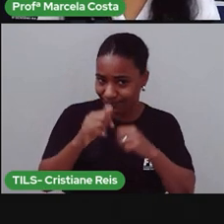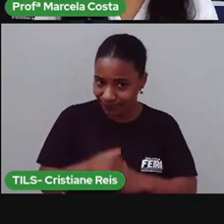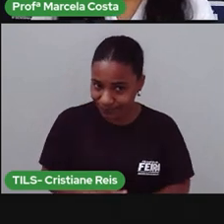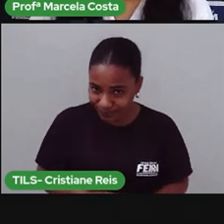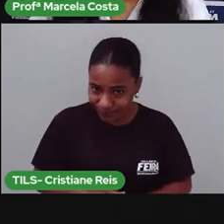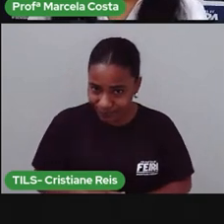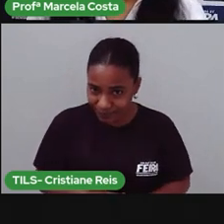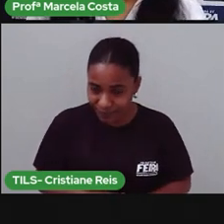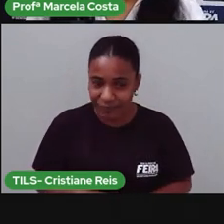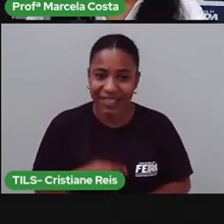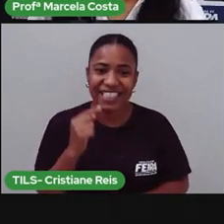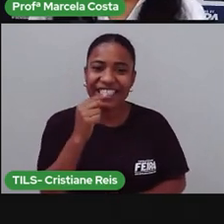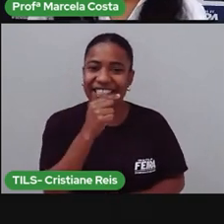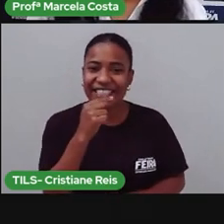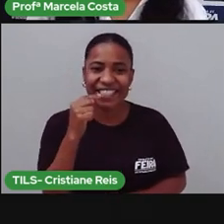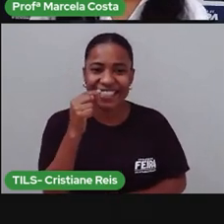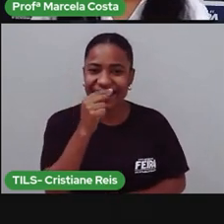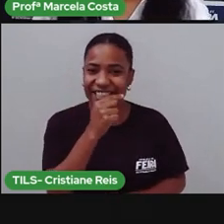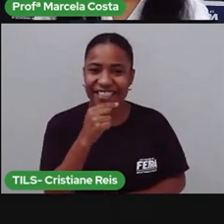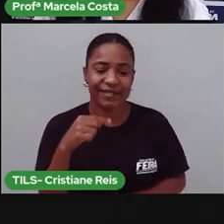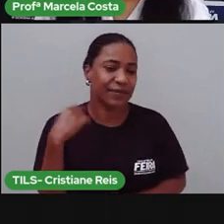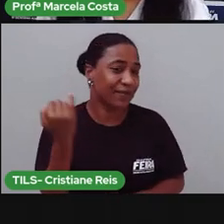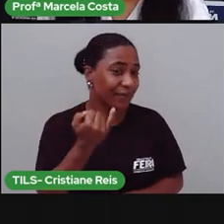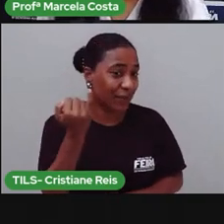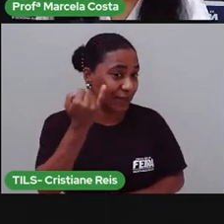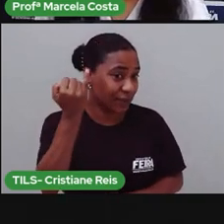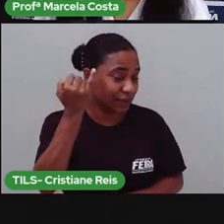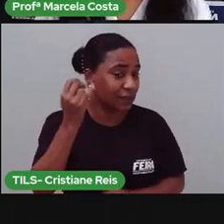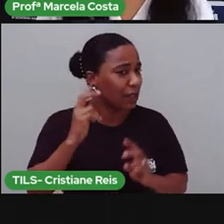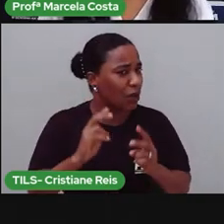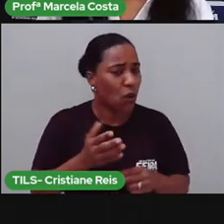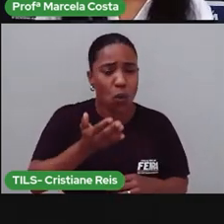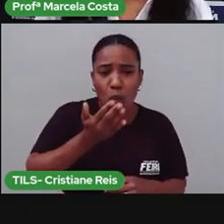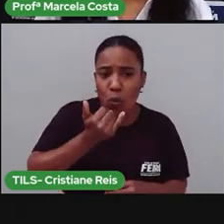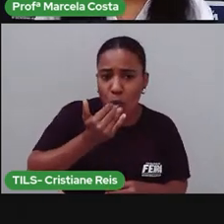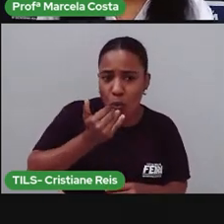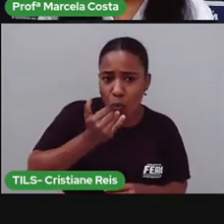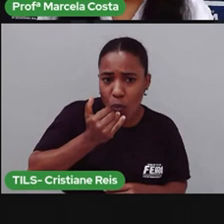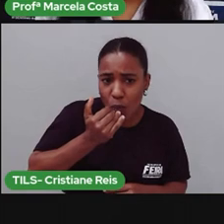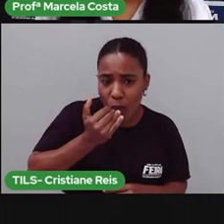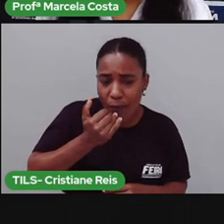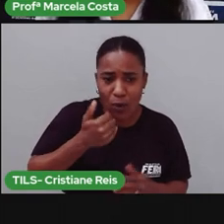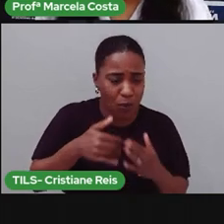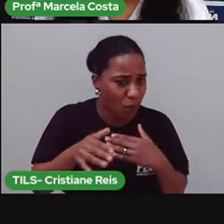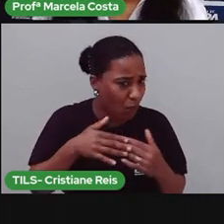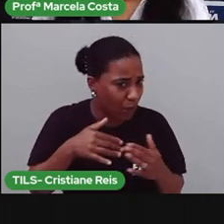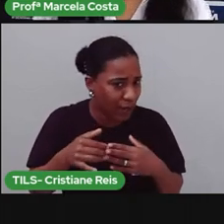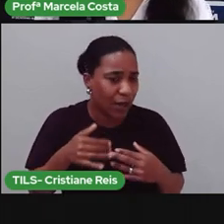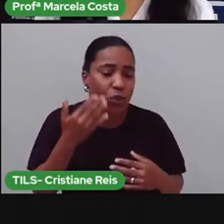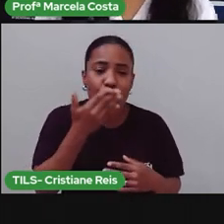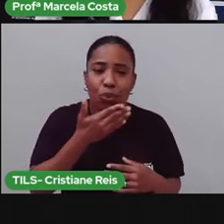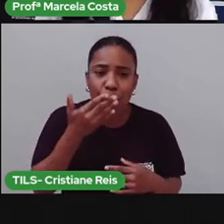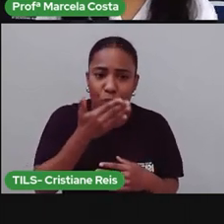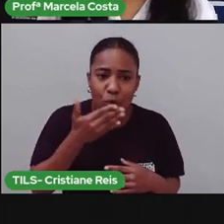Então, escovar os dentes sempre que fizer uma refeição. Sempre que você comer algum doce.